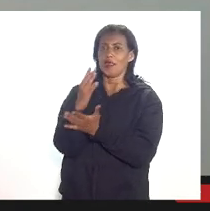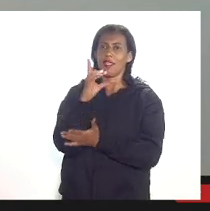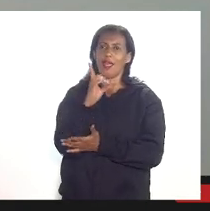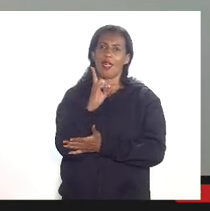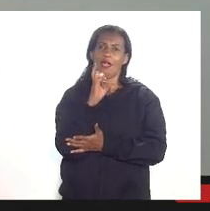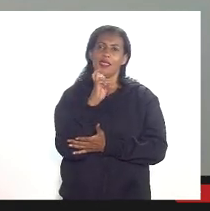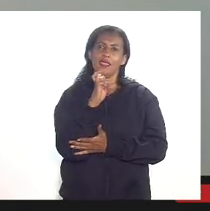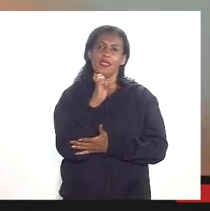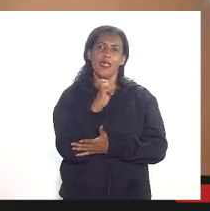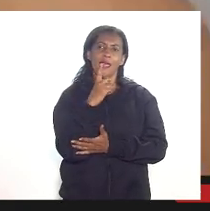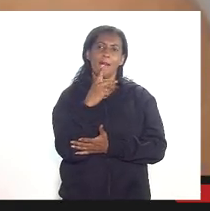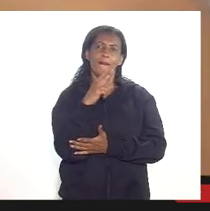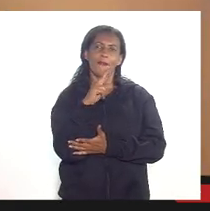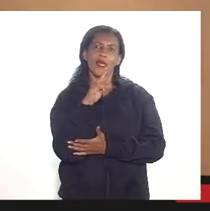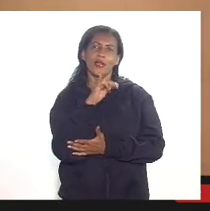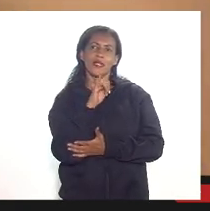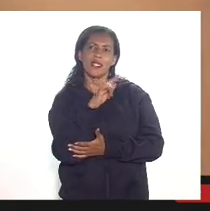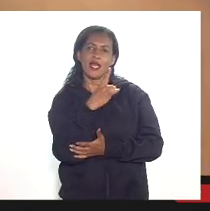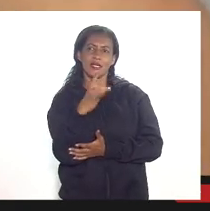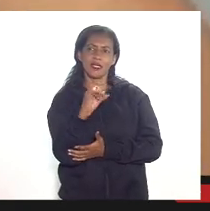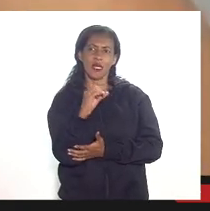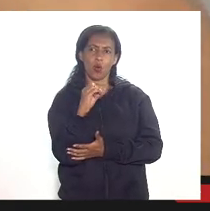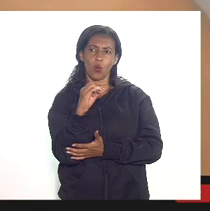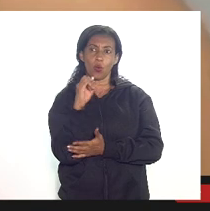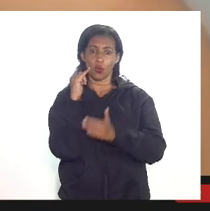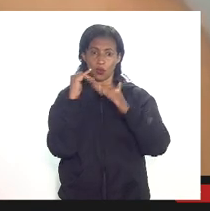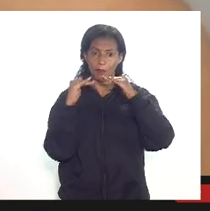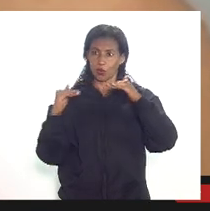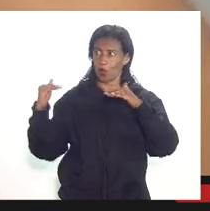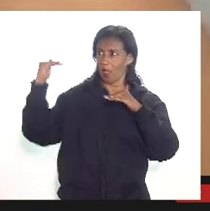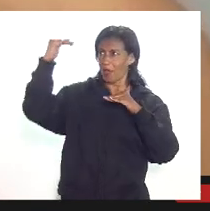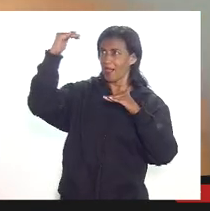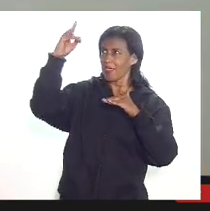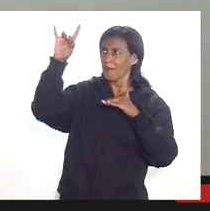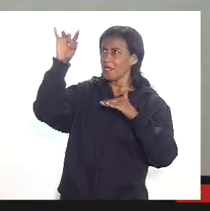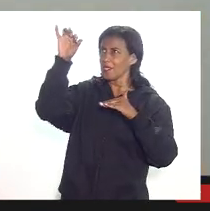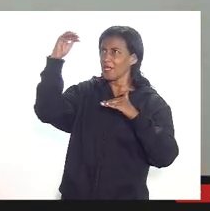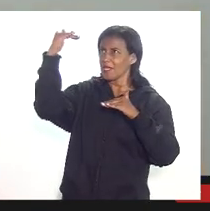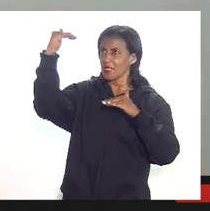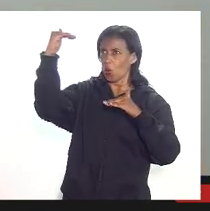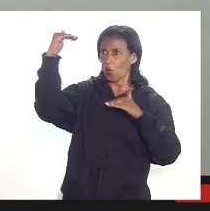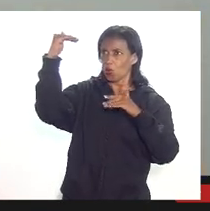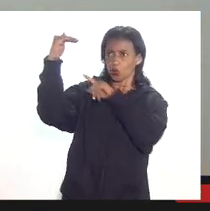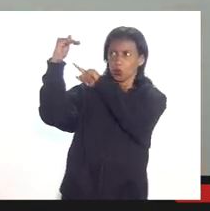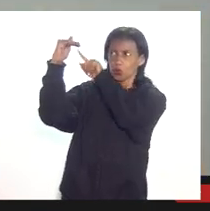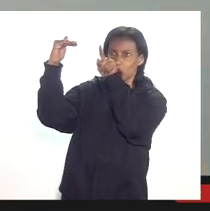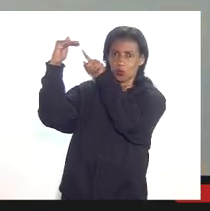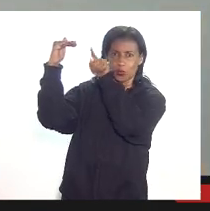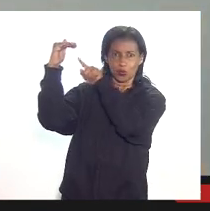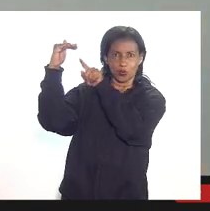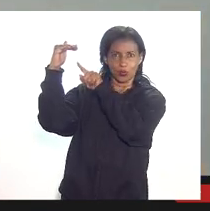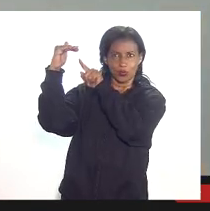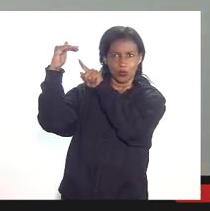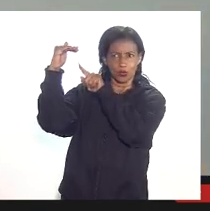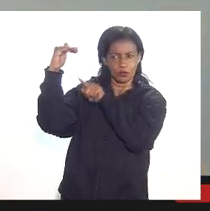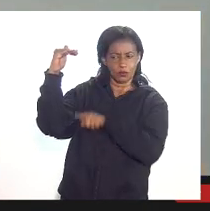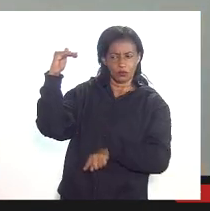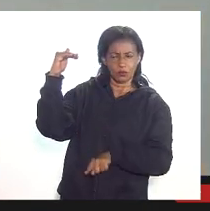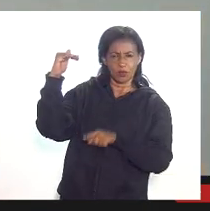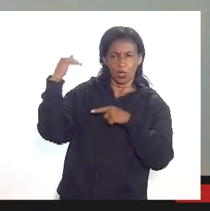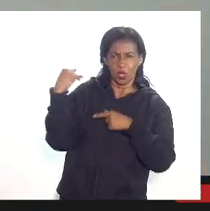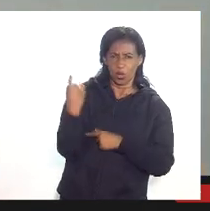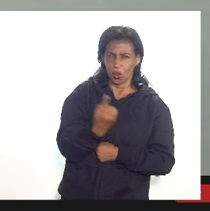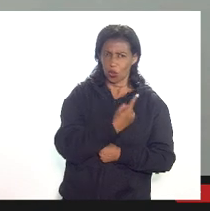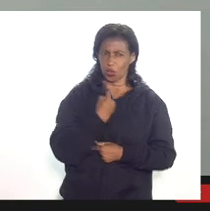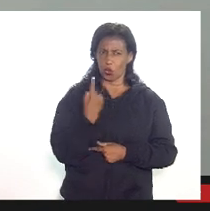estranho porque o custo de afrentamento pode estar lá em cima a dedução também pode estar lá em cima a depreciação e aí ele fica no mínimo com depreciação então nós temos que investigar isso está